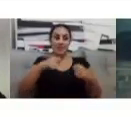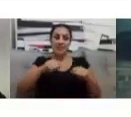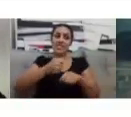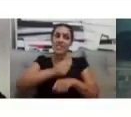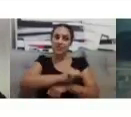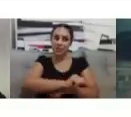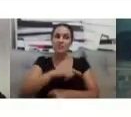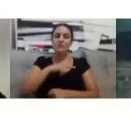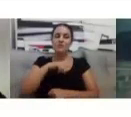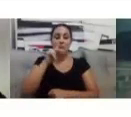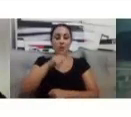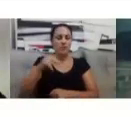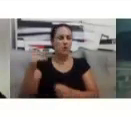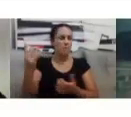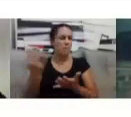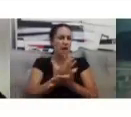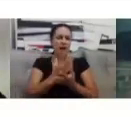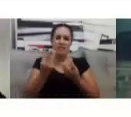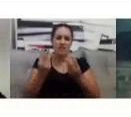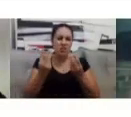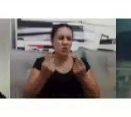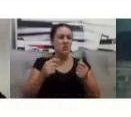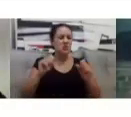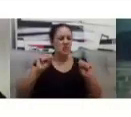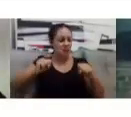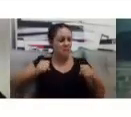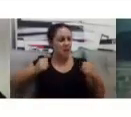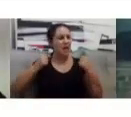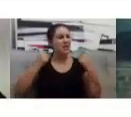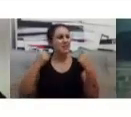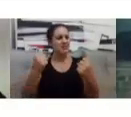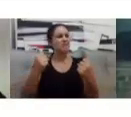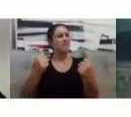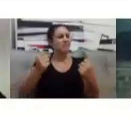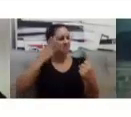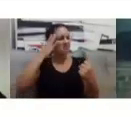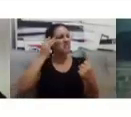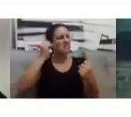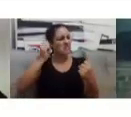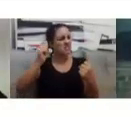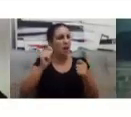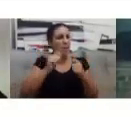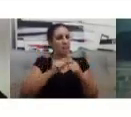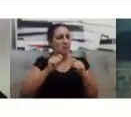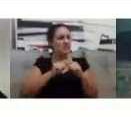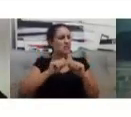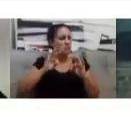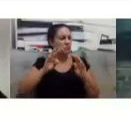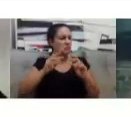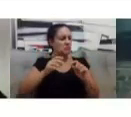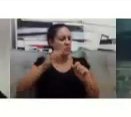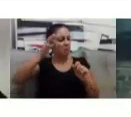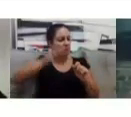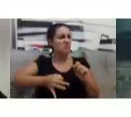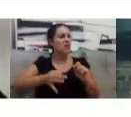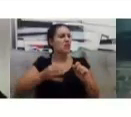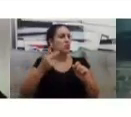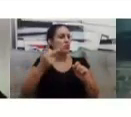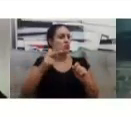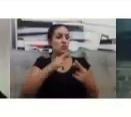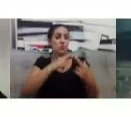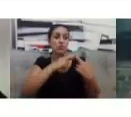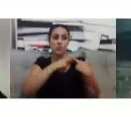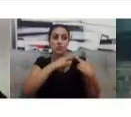competentes no que fazem. Mas que também são humanos. Então, eles estão ali disponíveis mesmo. Para